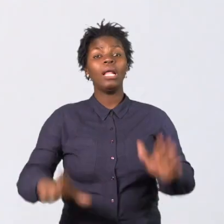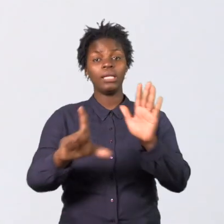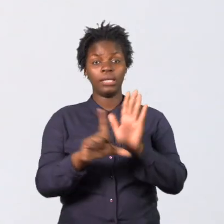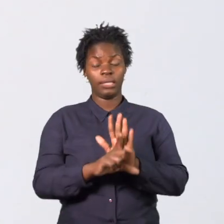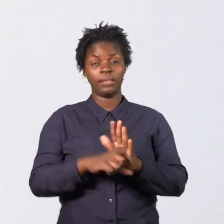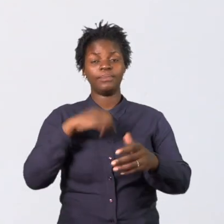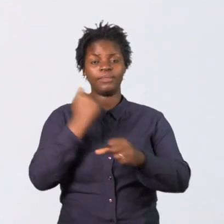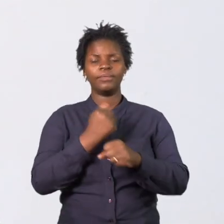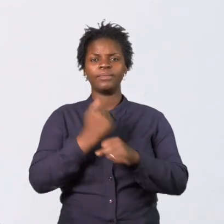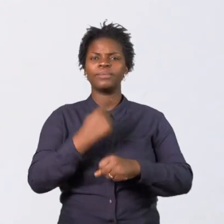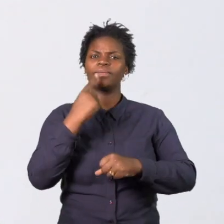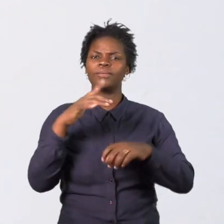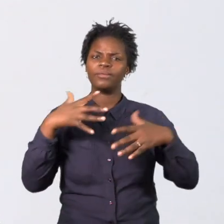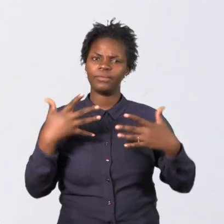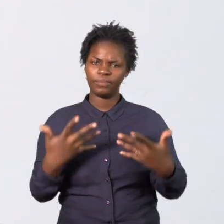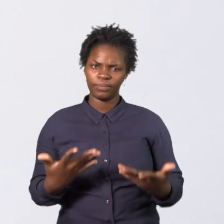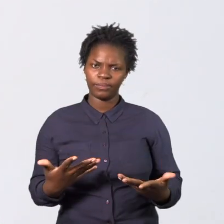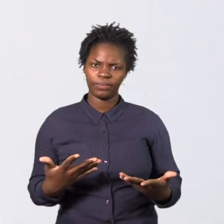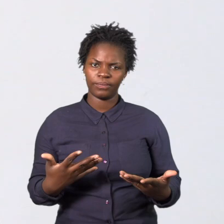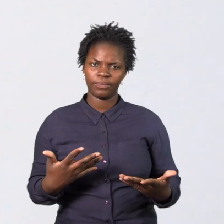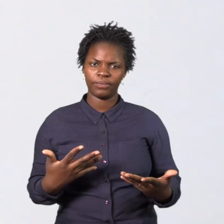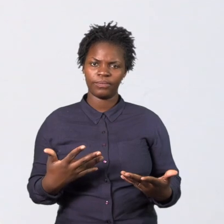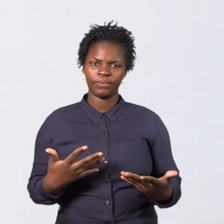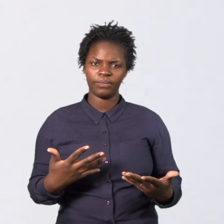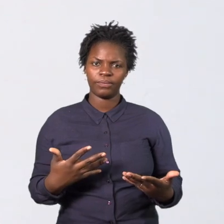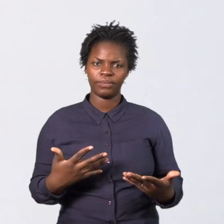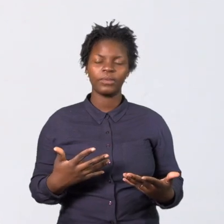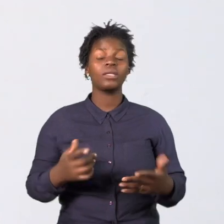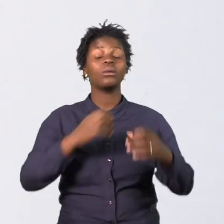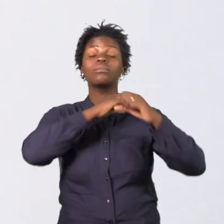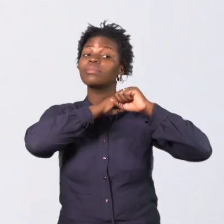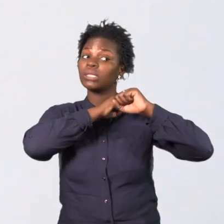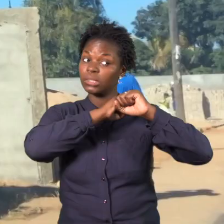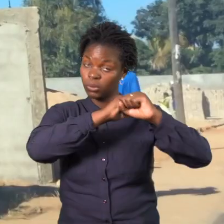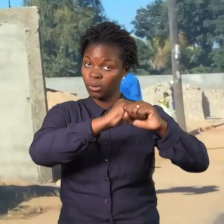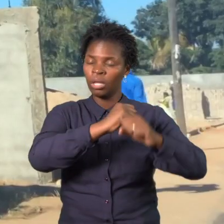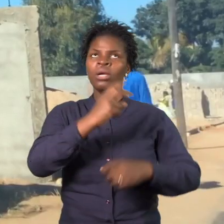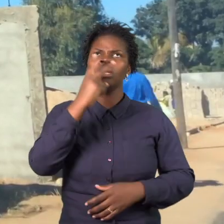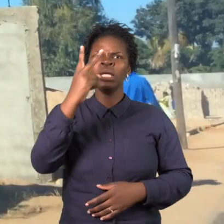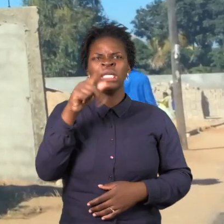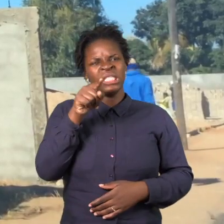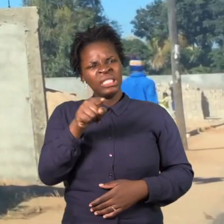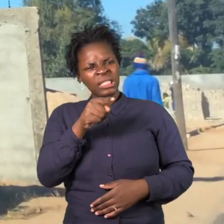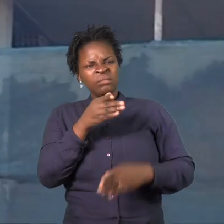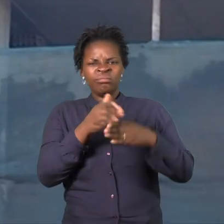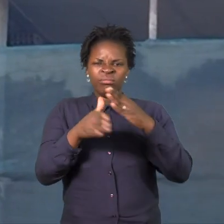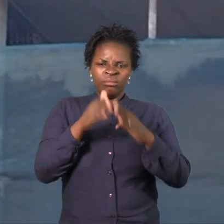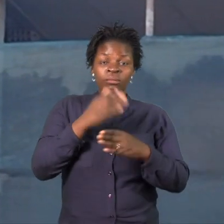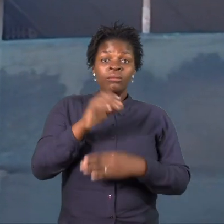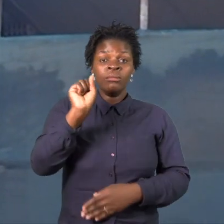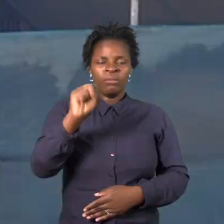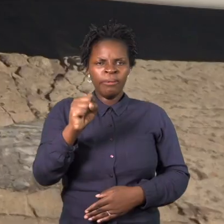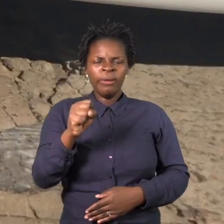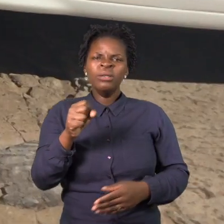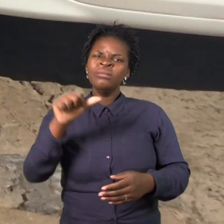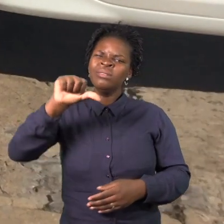uma espécie de uma formação, de um treinamento ao colaborador que sensibilize a ele. Mas a realidade contraria o preceituado